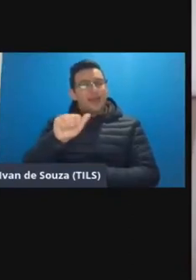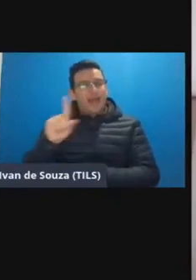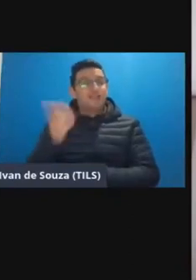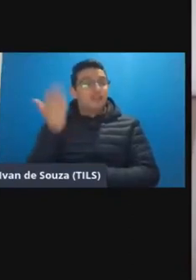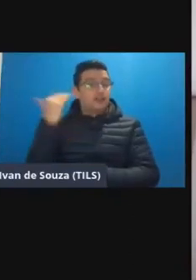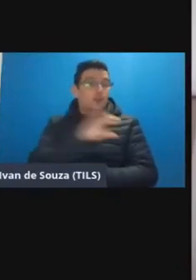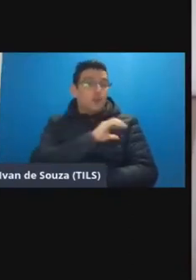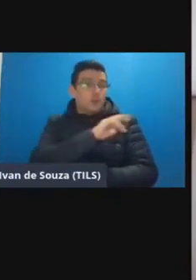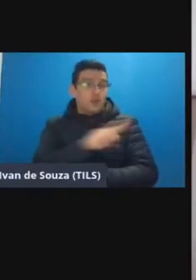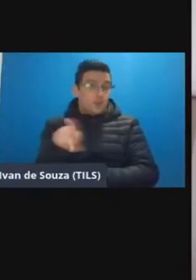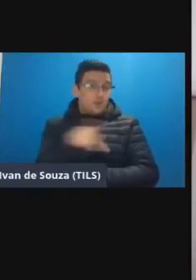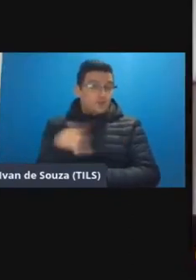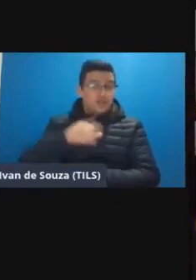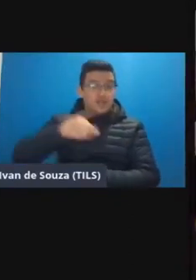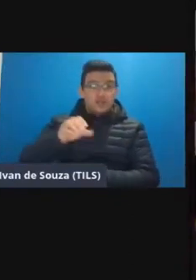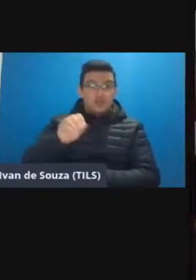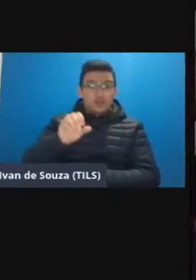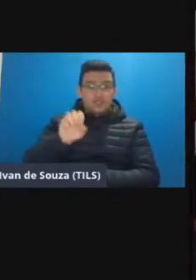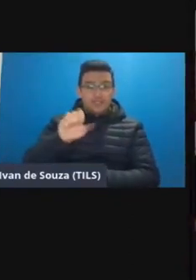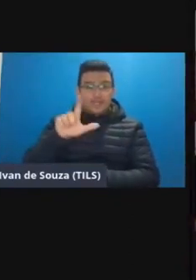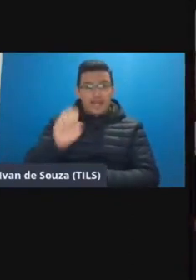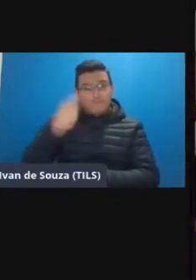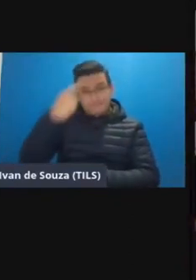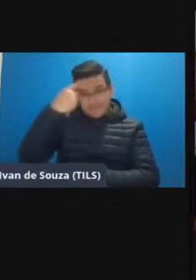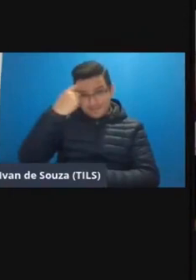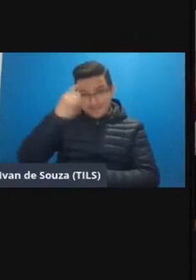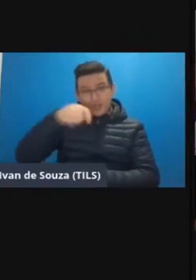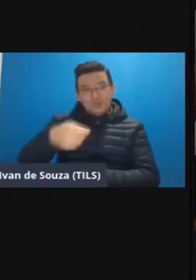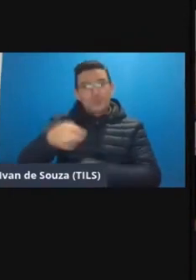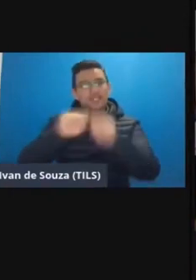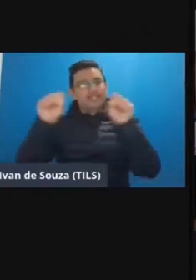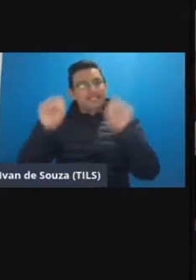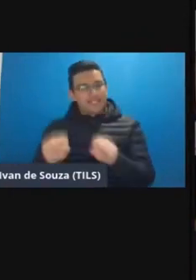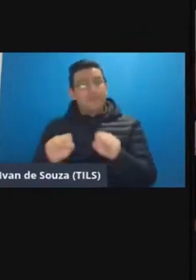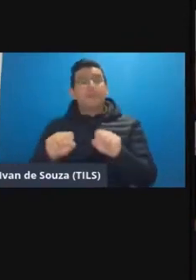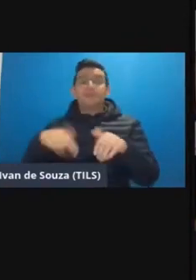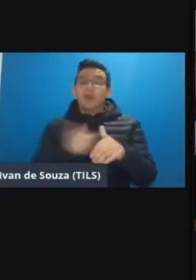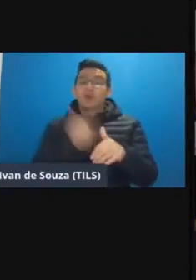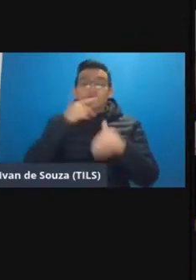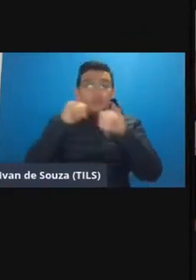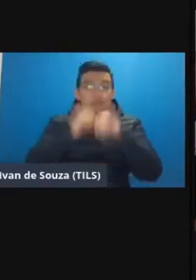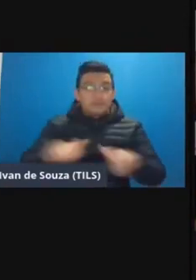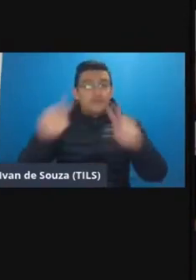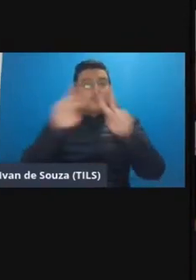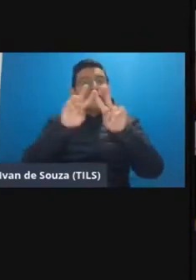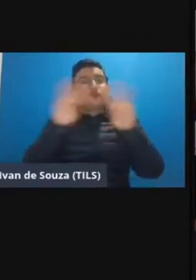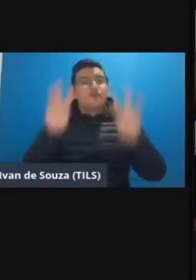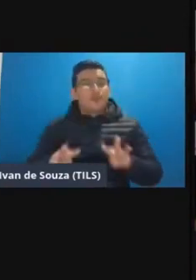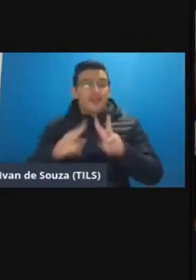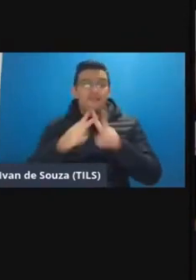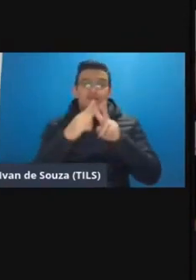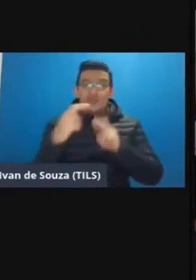coordenação da professora Josélia ali pensando essa plataforma então nós pudemos lançar a nossa UFR virtual